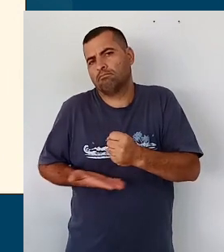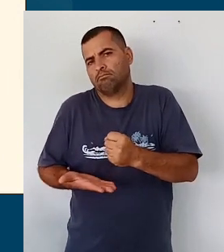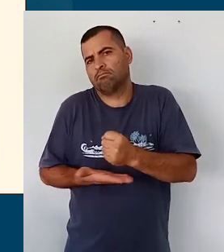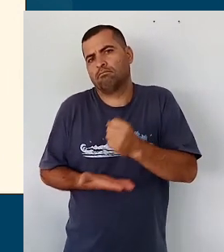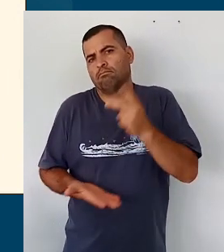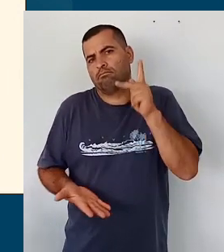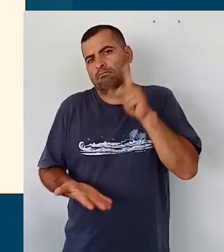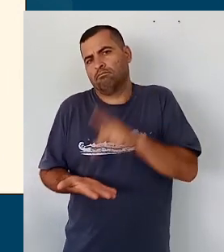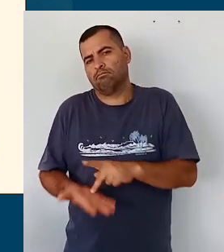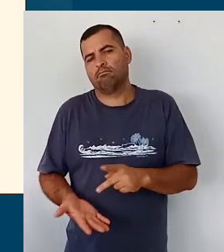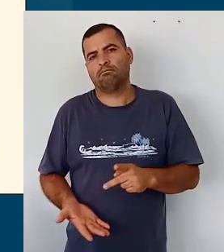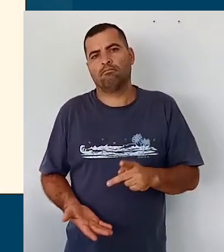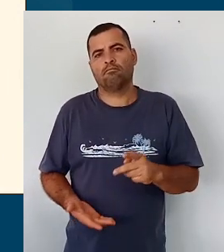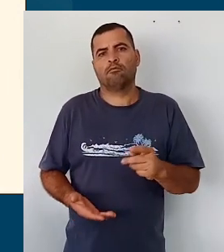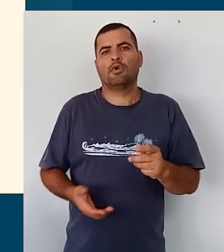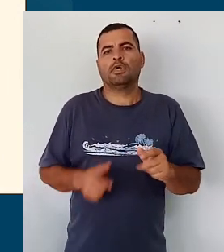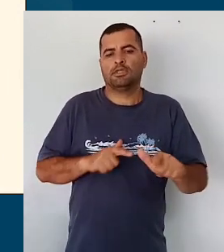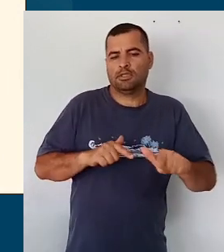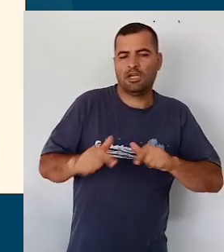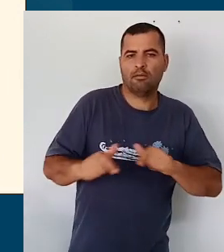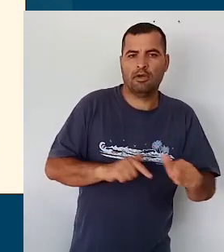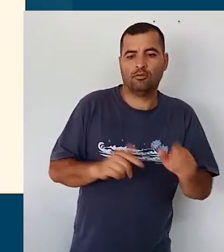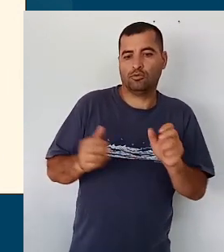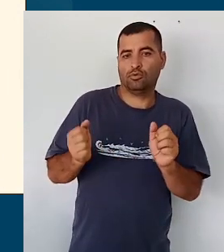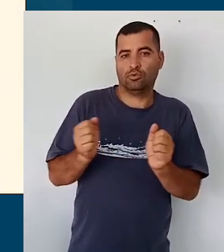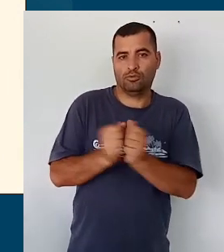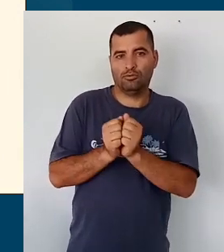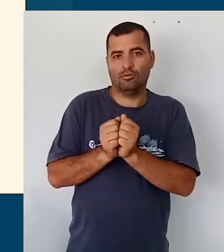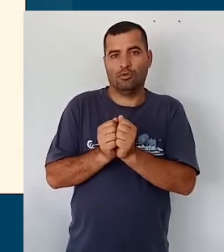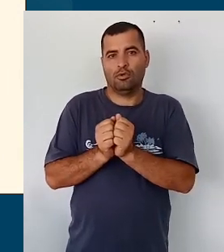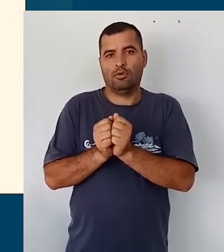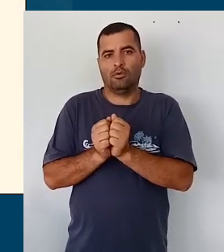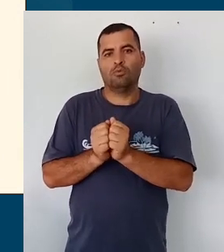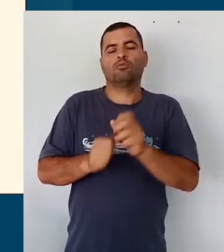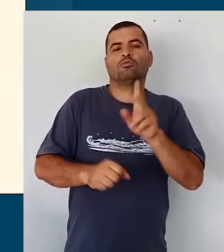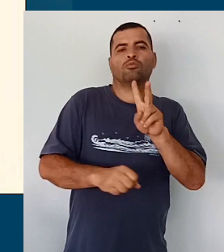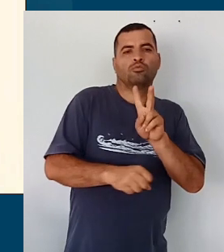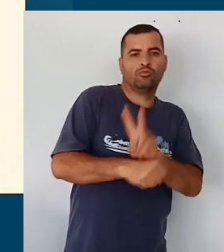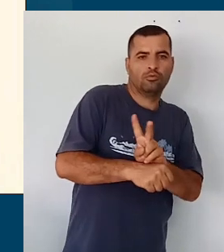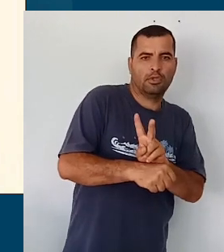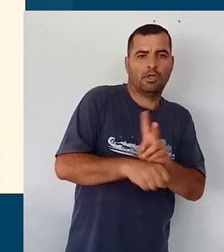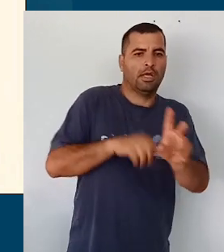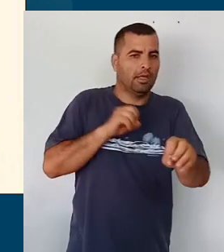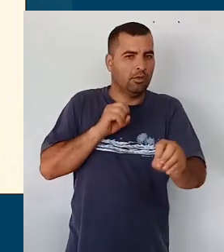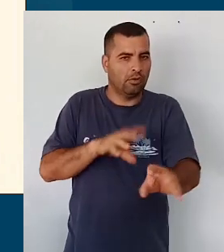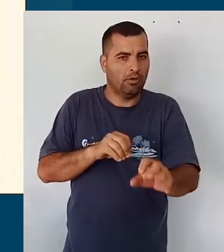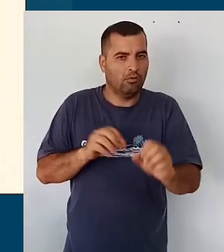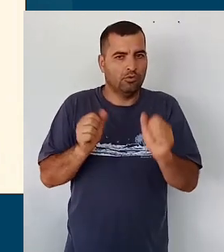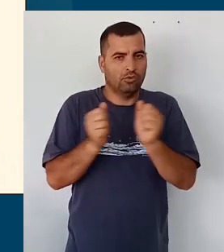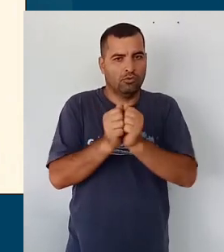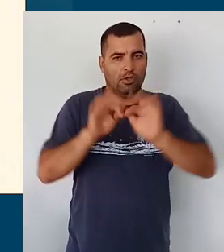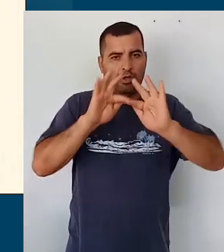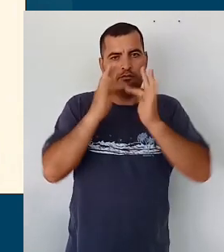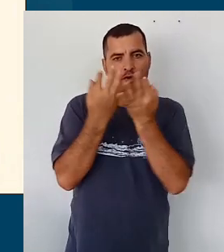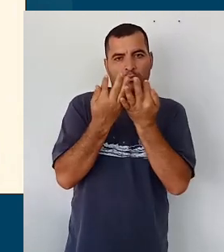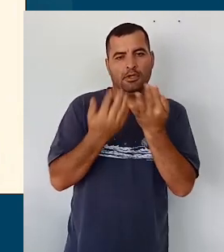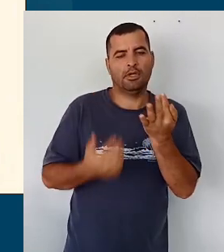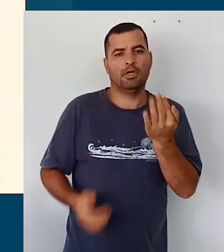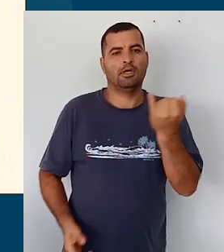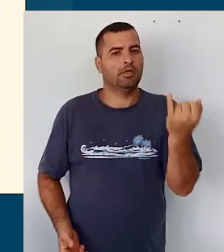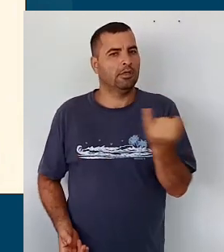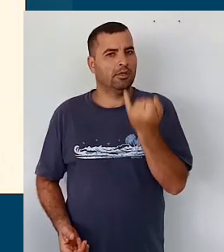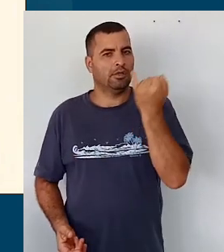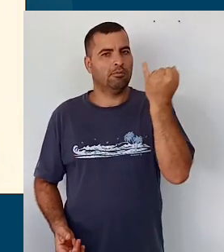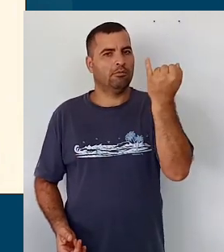E é numa ação compartilhada de cuidado e educação, também com relação à família, que é um dos